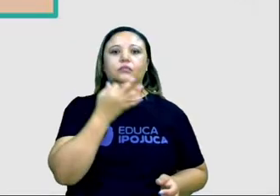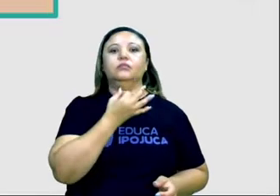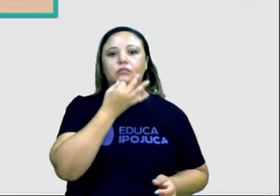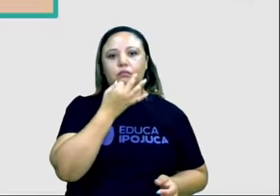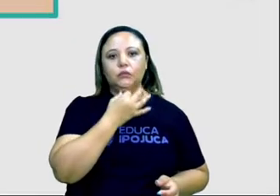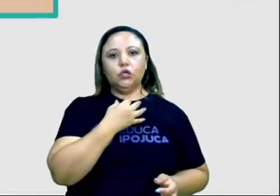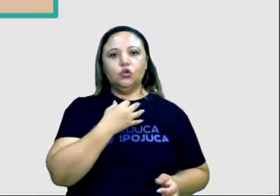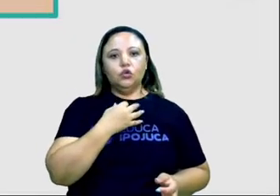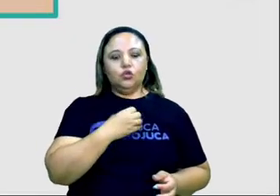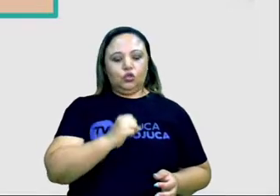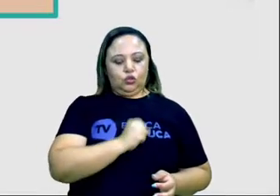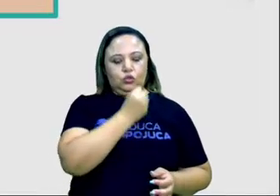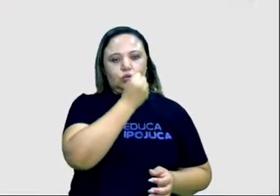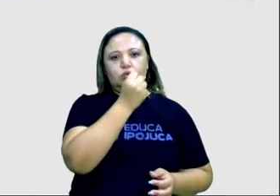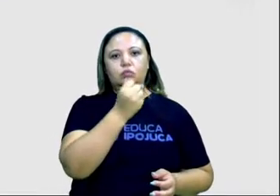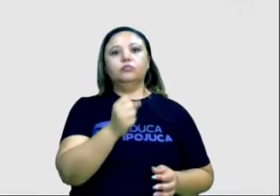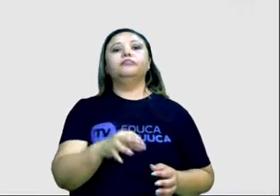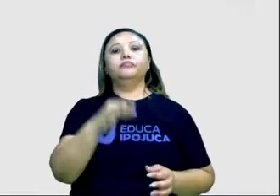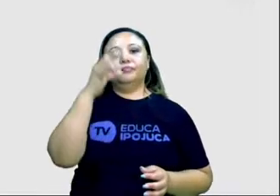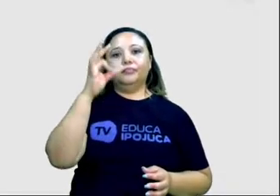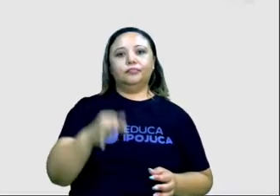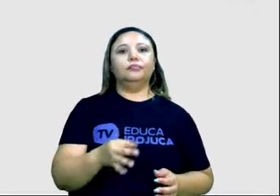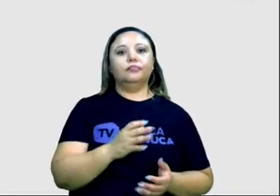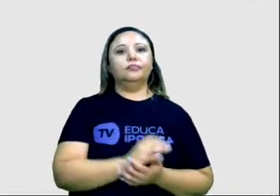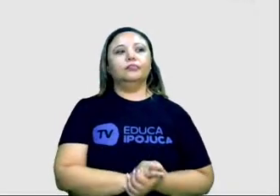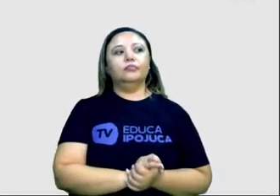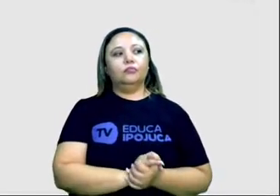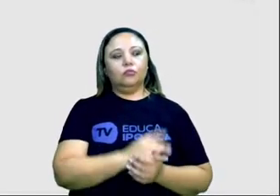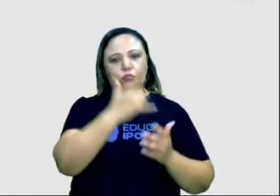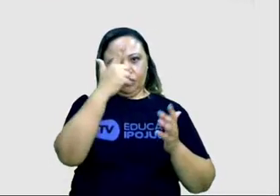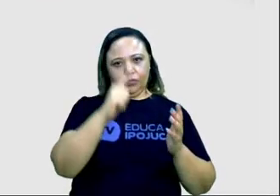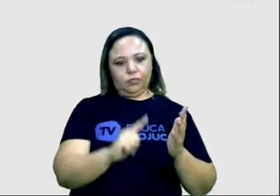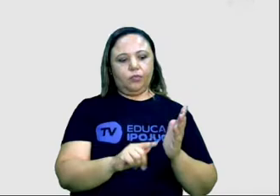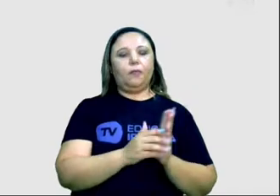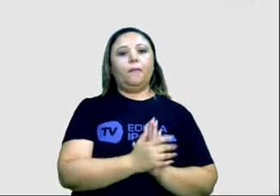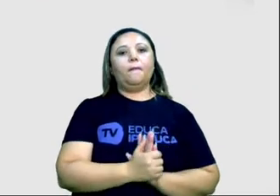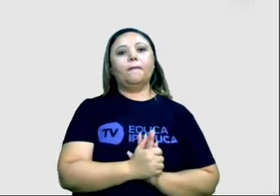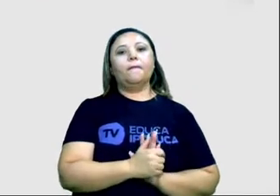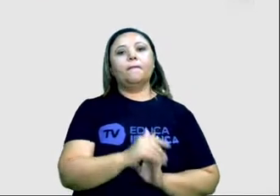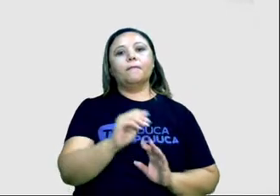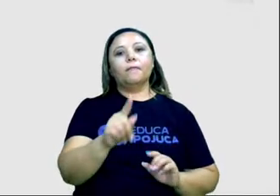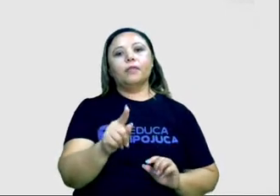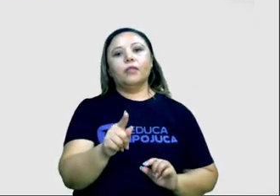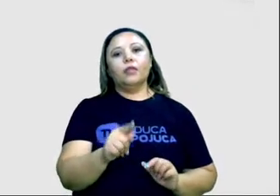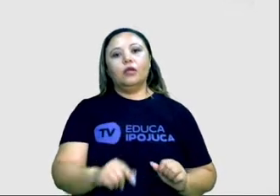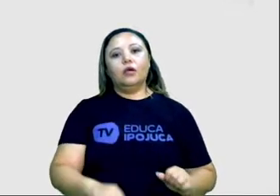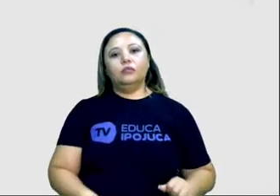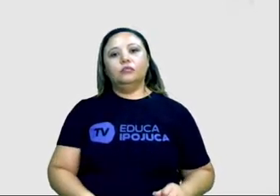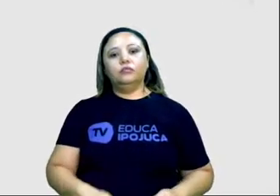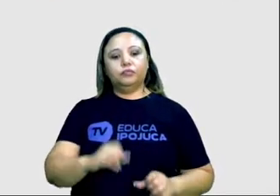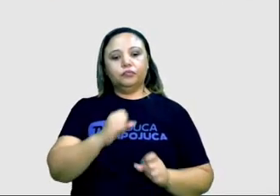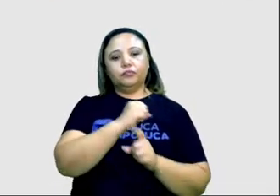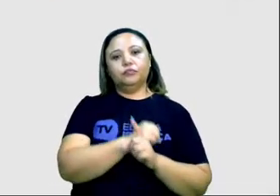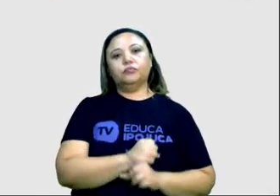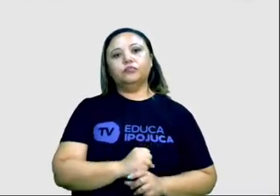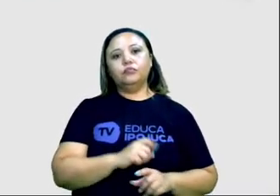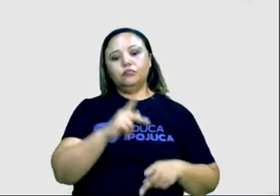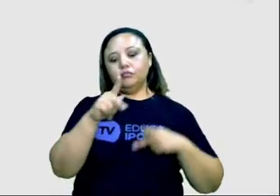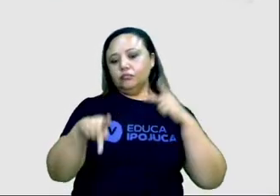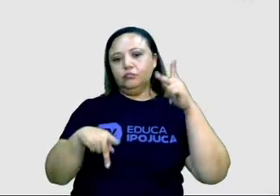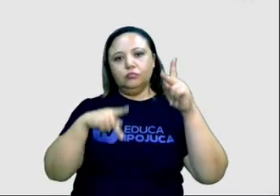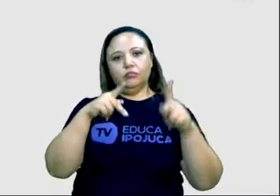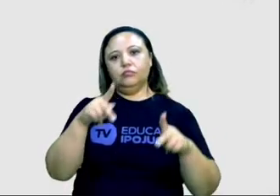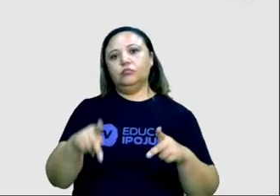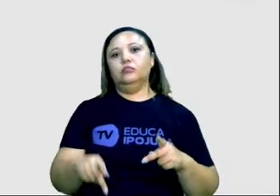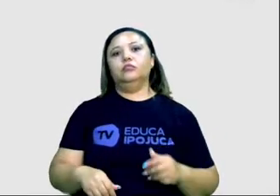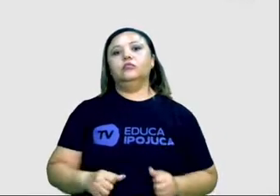acertaram. Então vamos a mais uma definição. Poder que tem o cidadão de exercer a sua